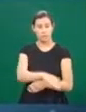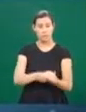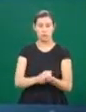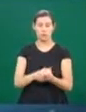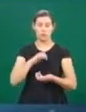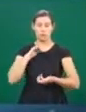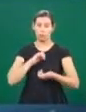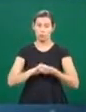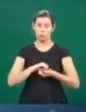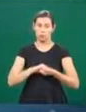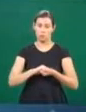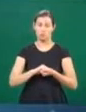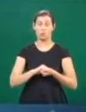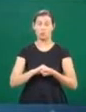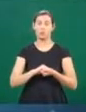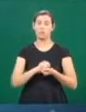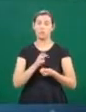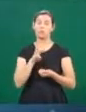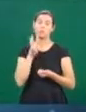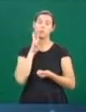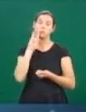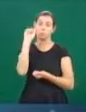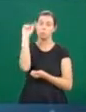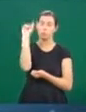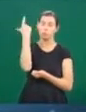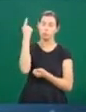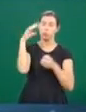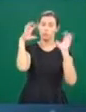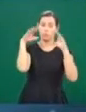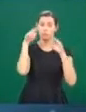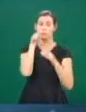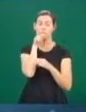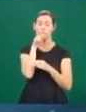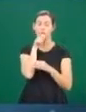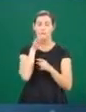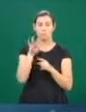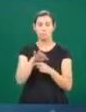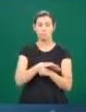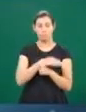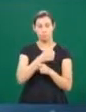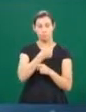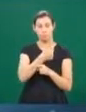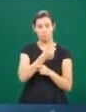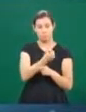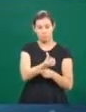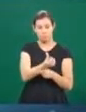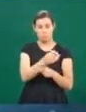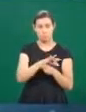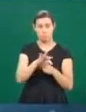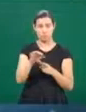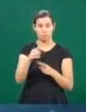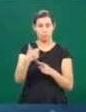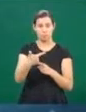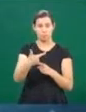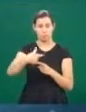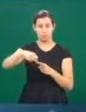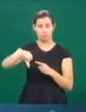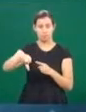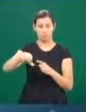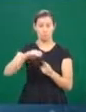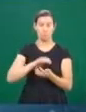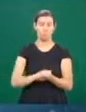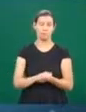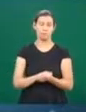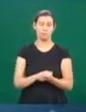Em Monte Carmelo, a terça vai ser de sol e nada de chuva. Mínima prevista de 16 e máxima de 29